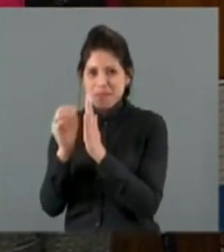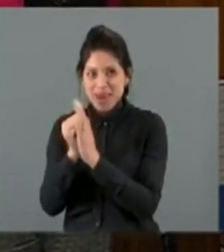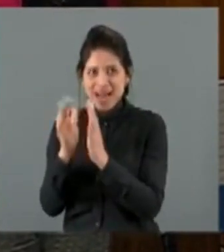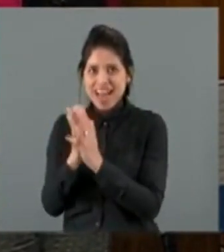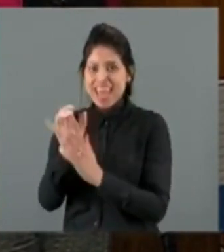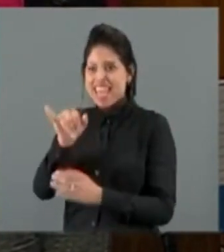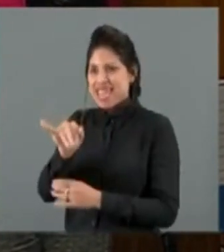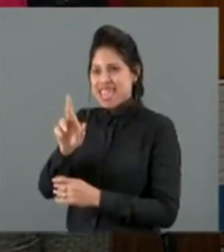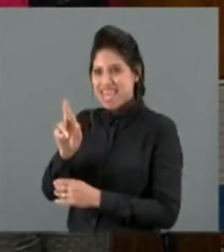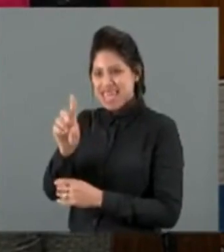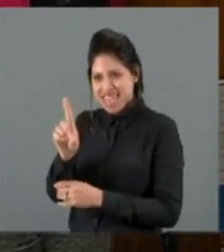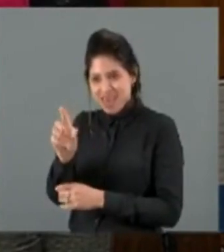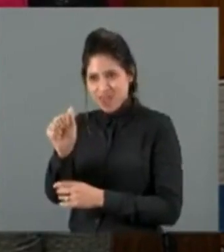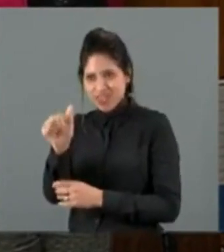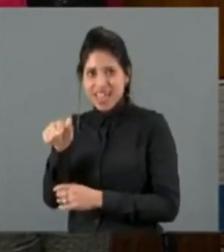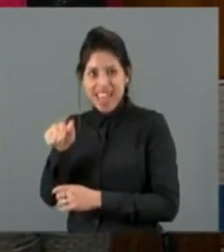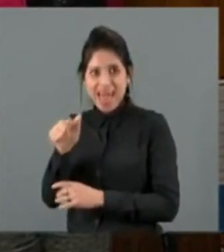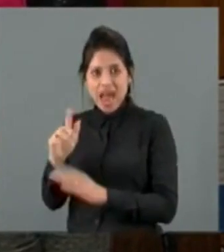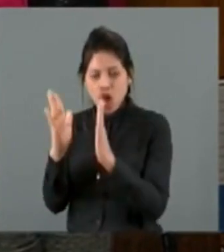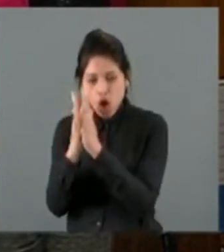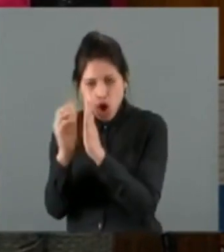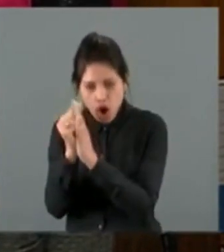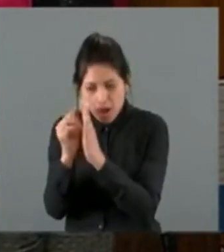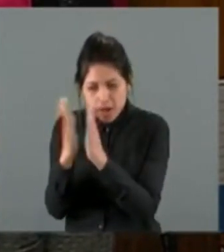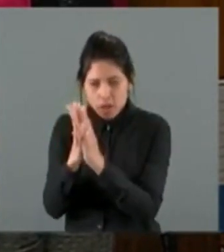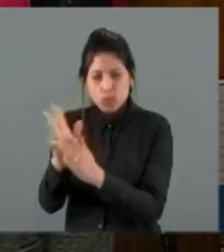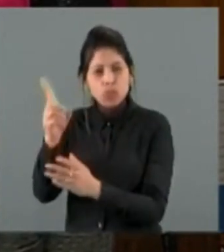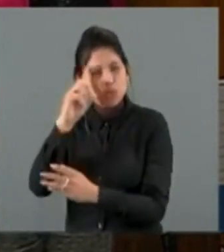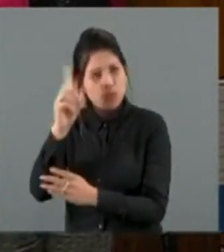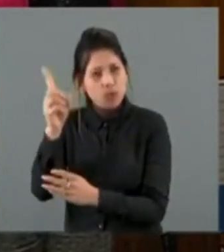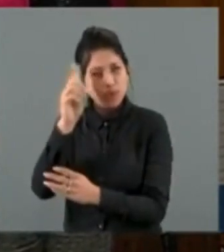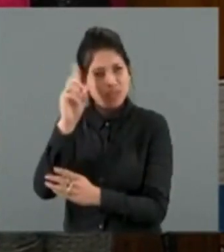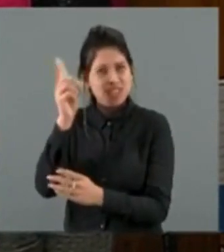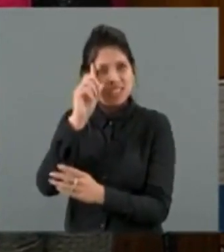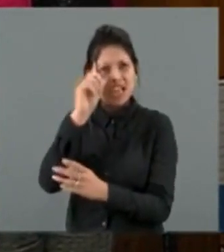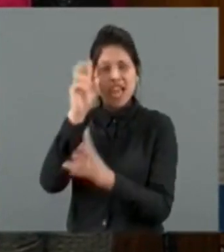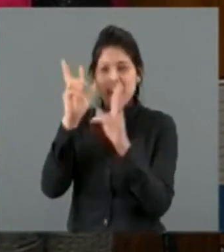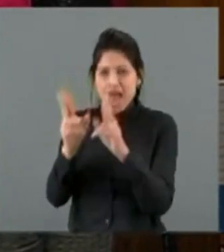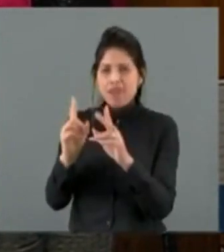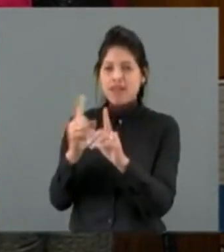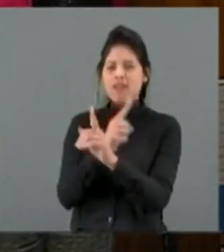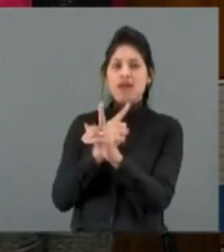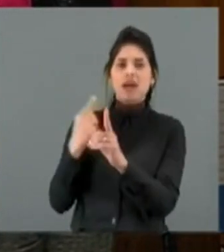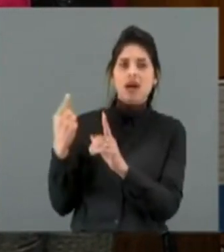os dias orando, dando voltas no QG, como nos muros de Jericó,